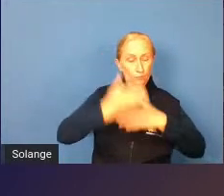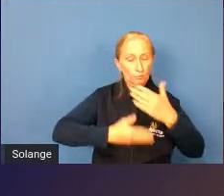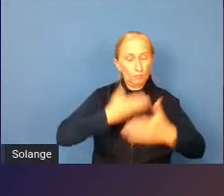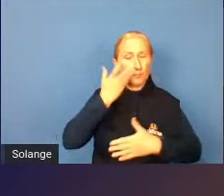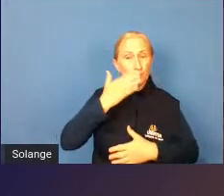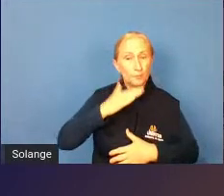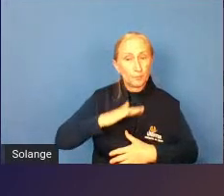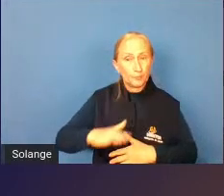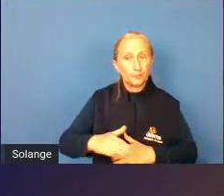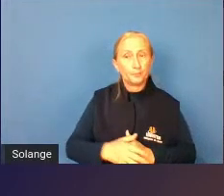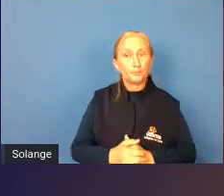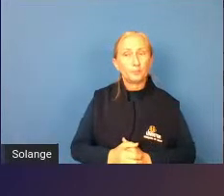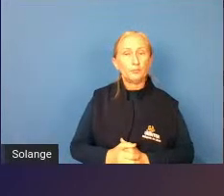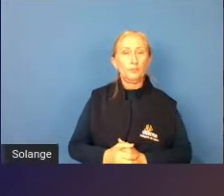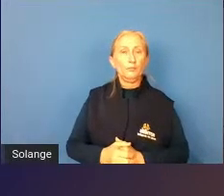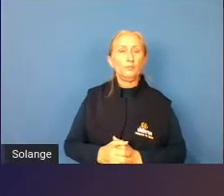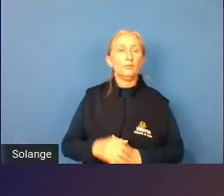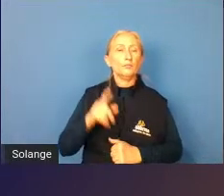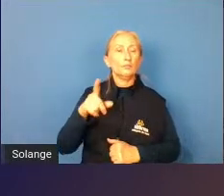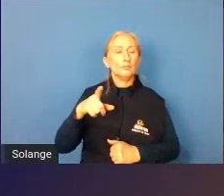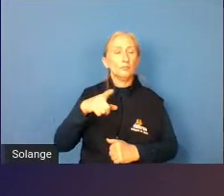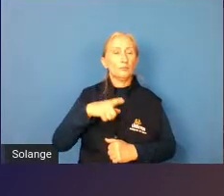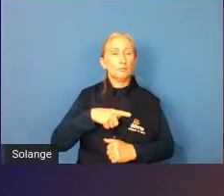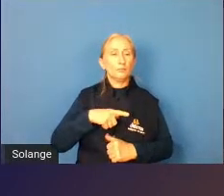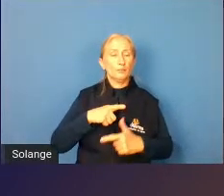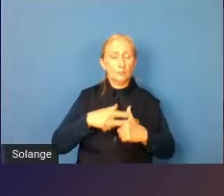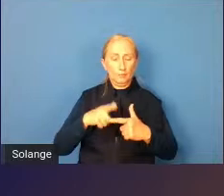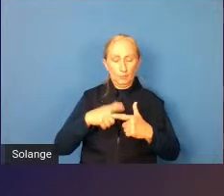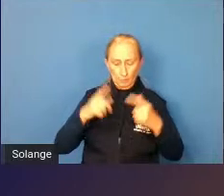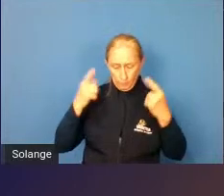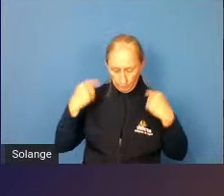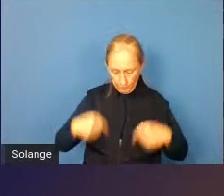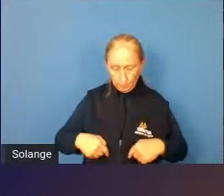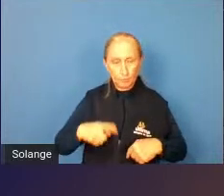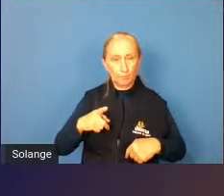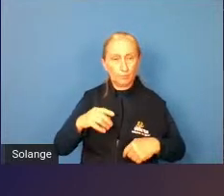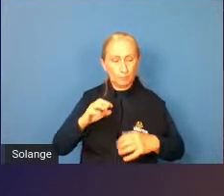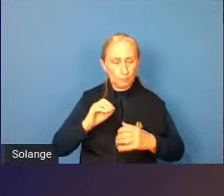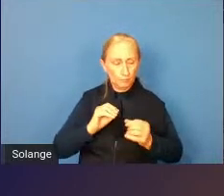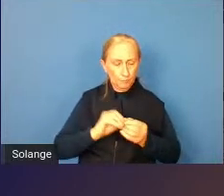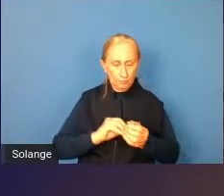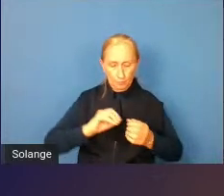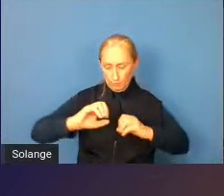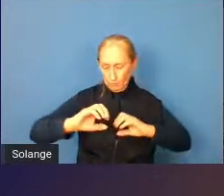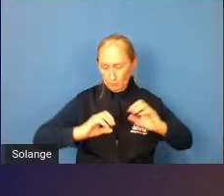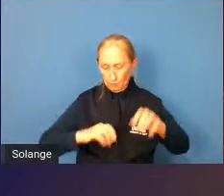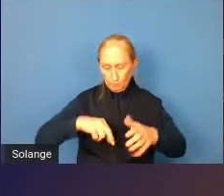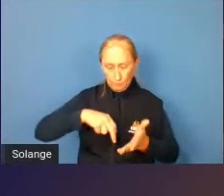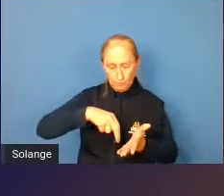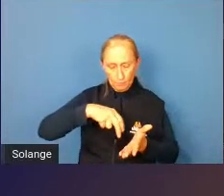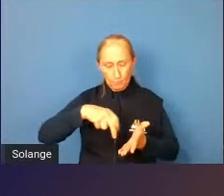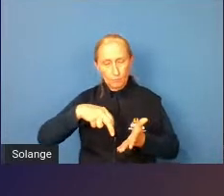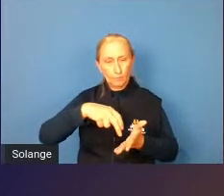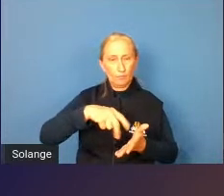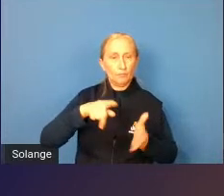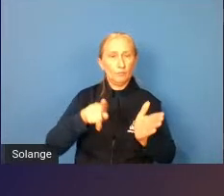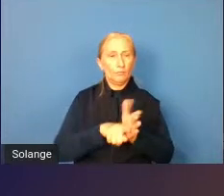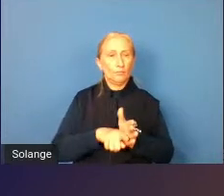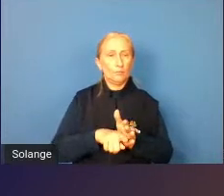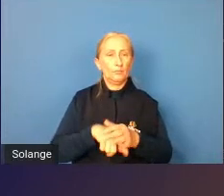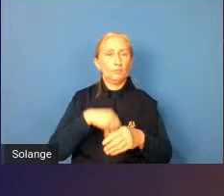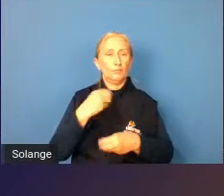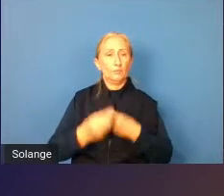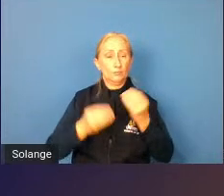criança ele tem déficits motores que é a falta de coordenação em uma marcha típica são